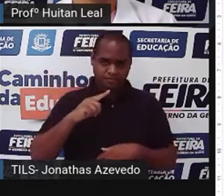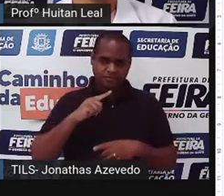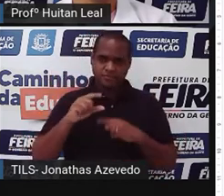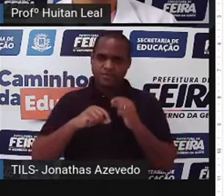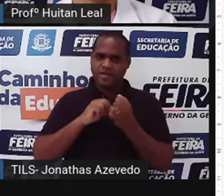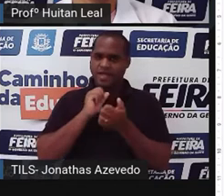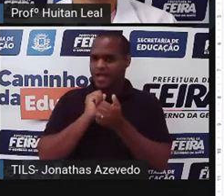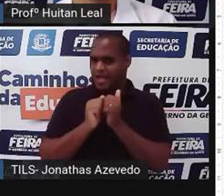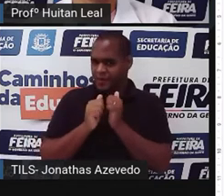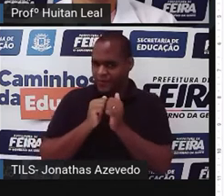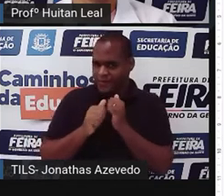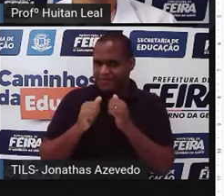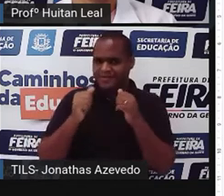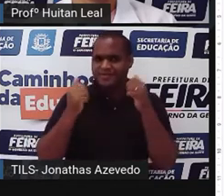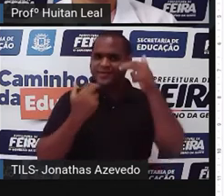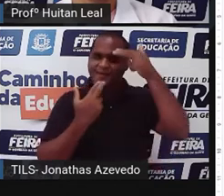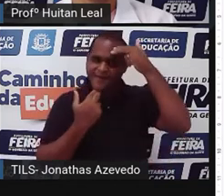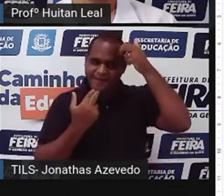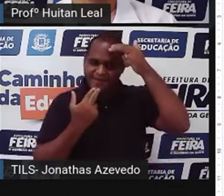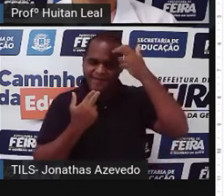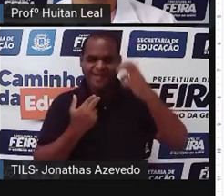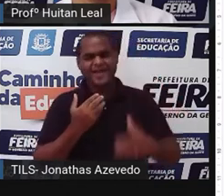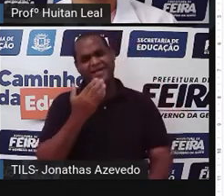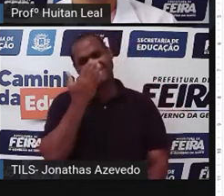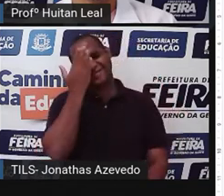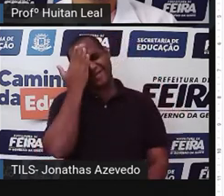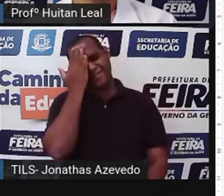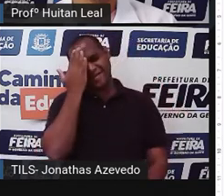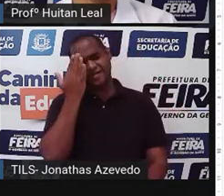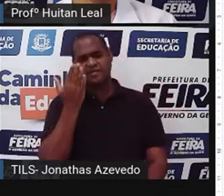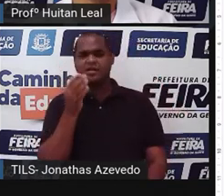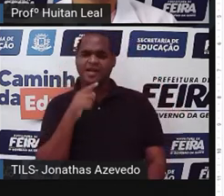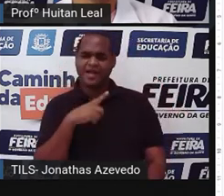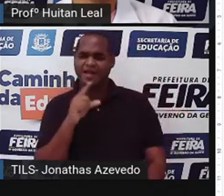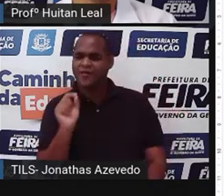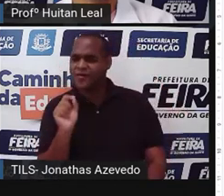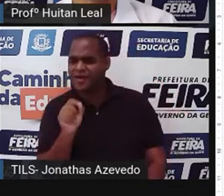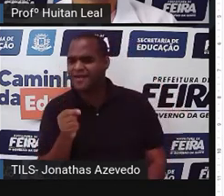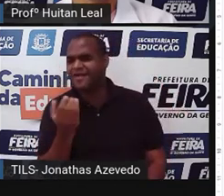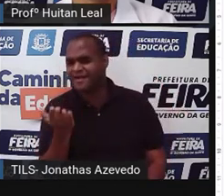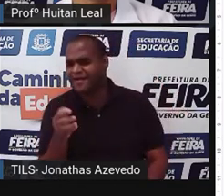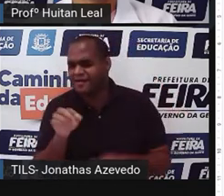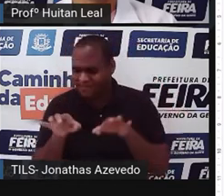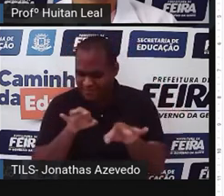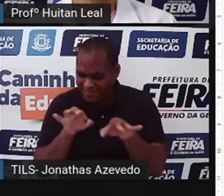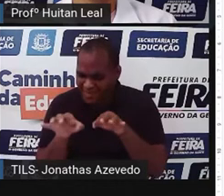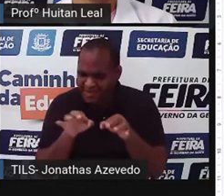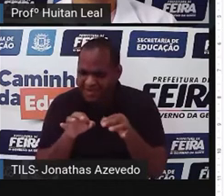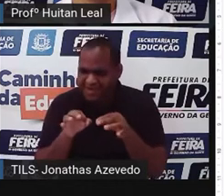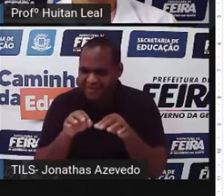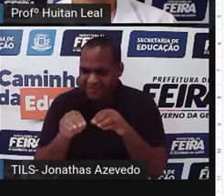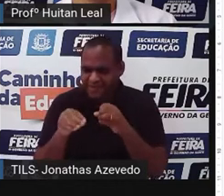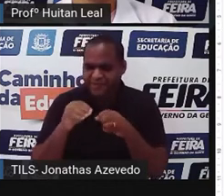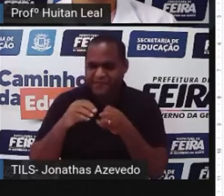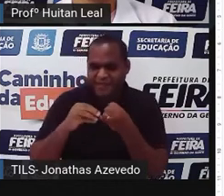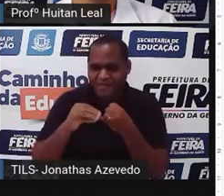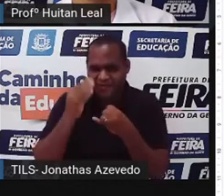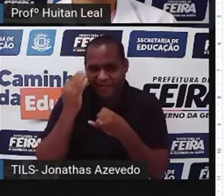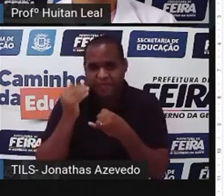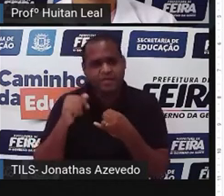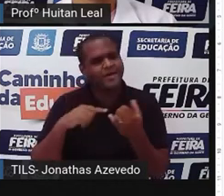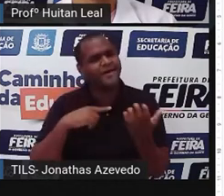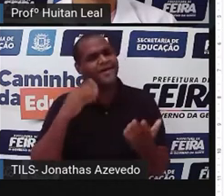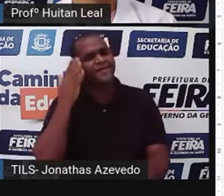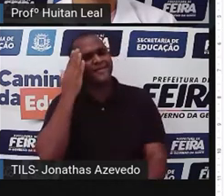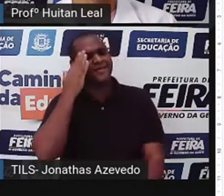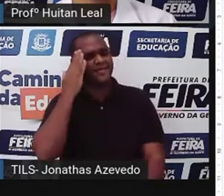arroz com carneiro? Mas isso eu já sabia. Ah, é assim que se prepara dobradinha? Mas isso eu já sabia.